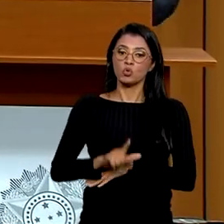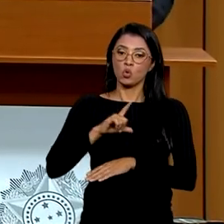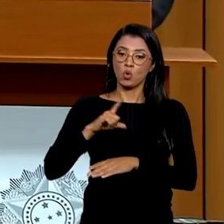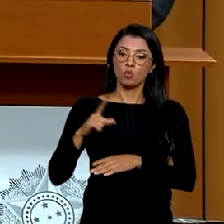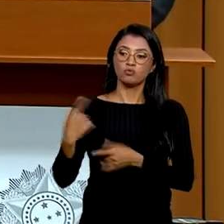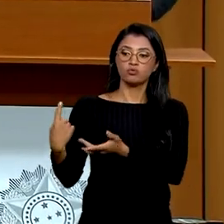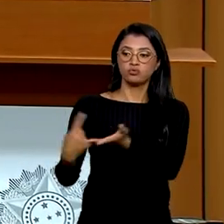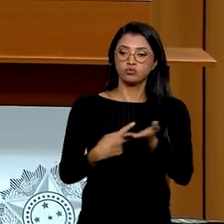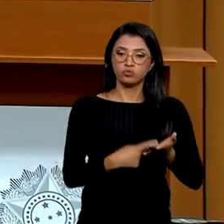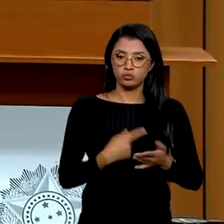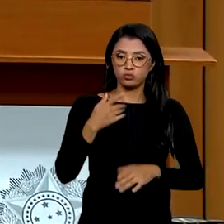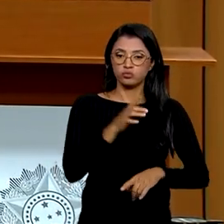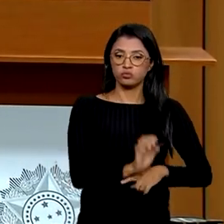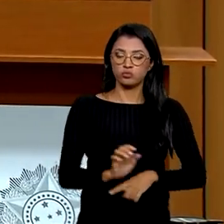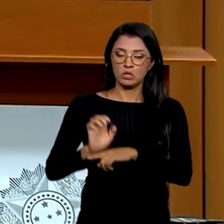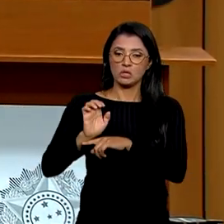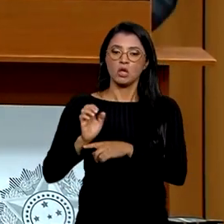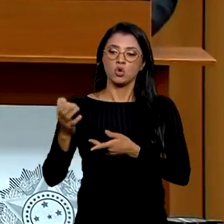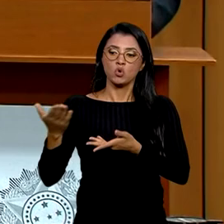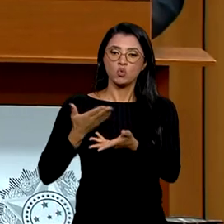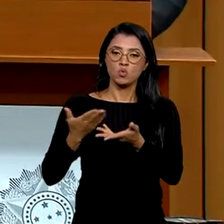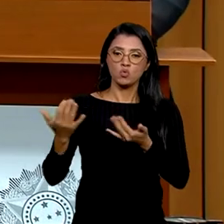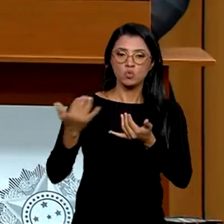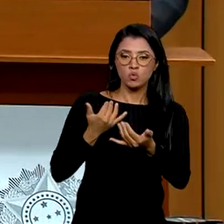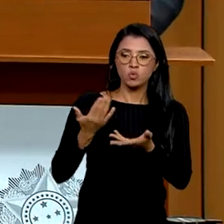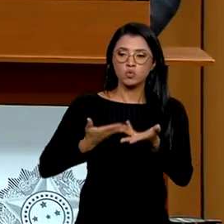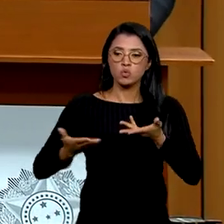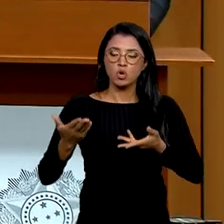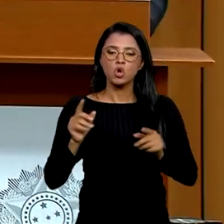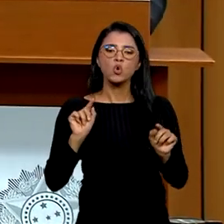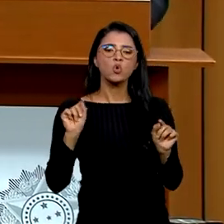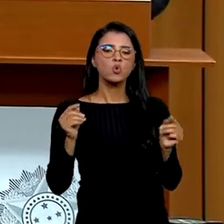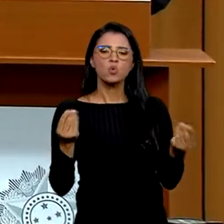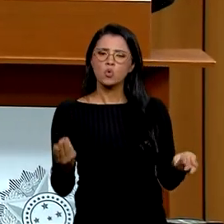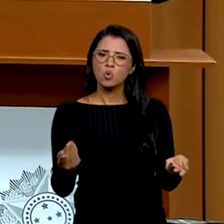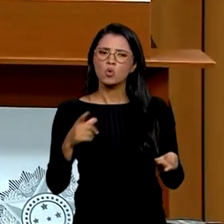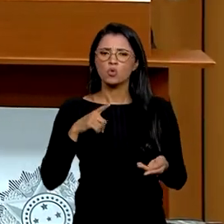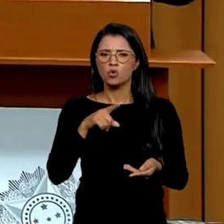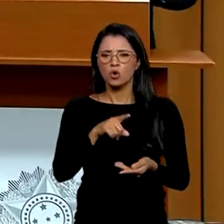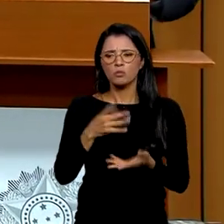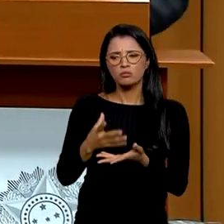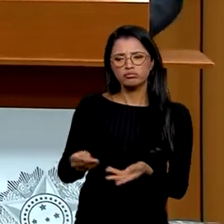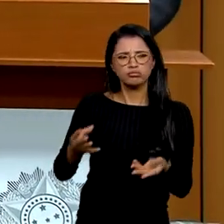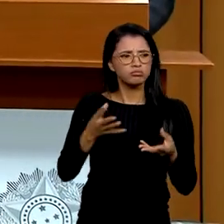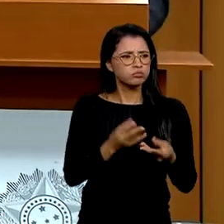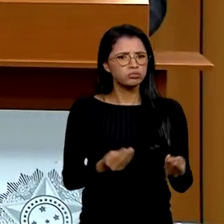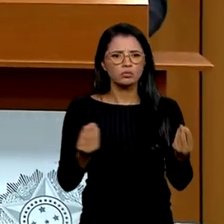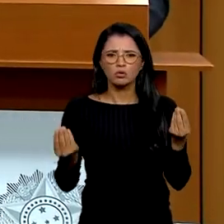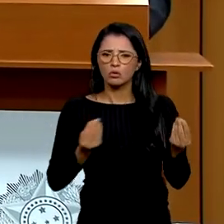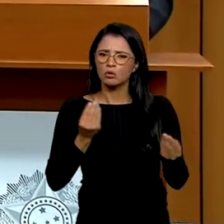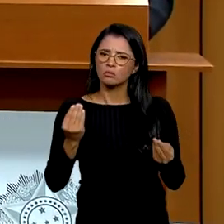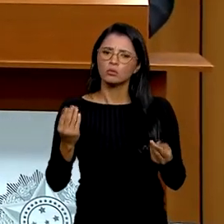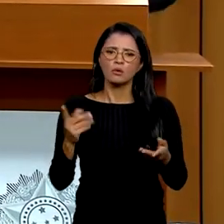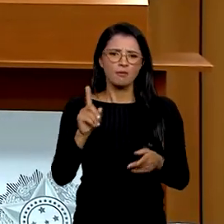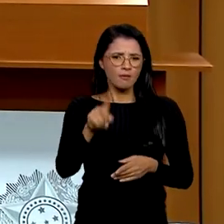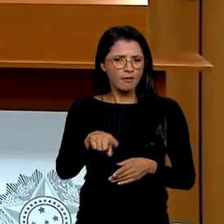os estados um fluxo de como esses desaparecimentos são